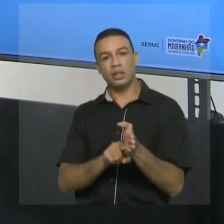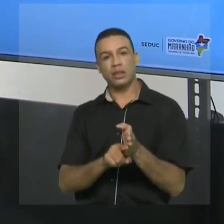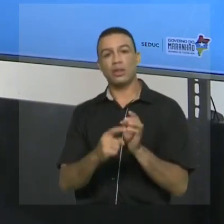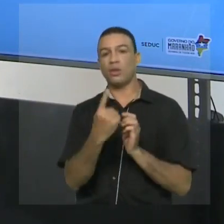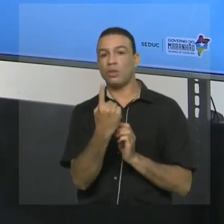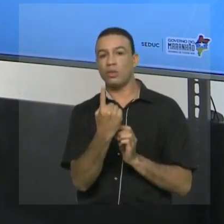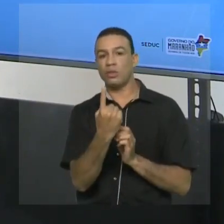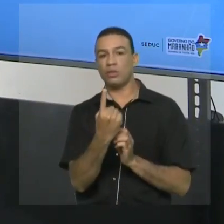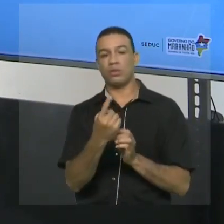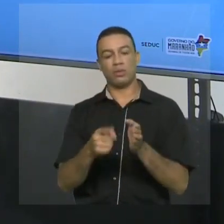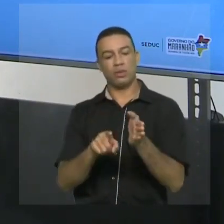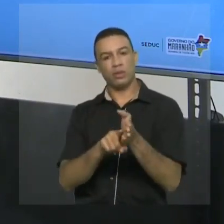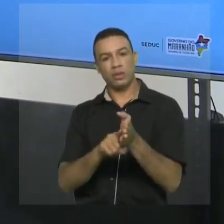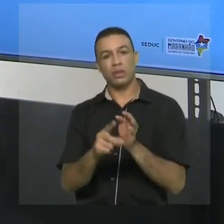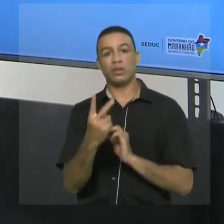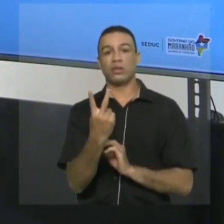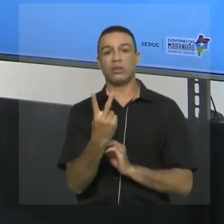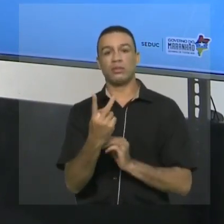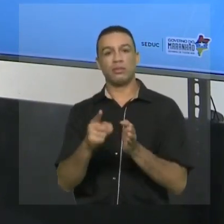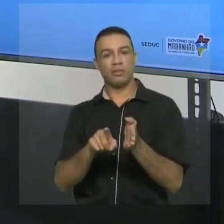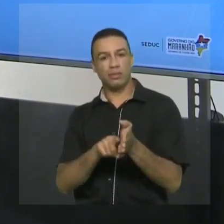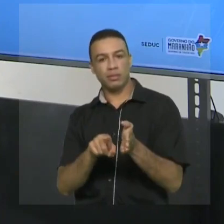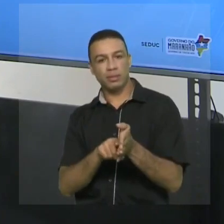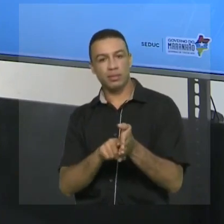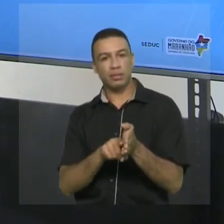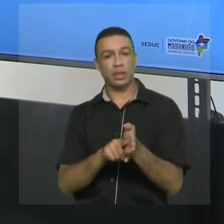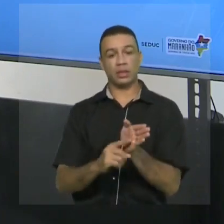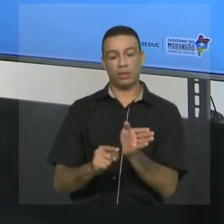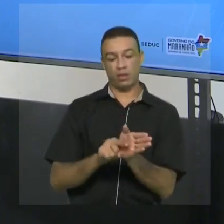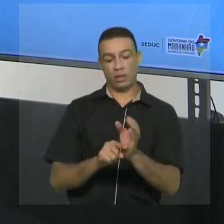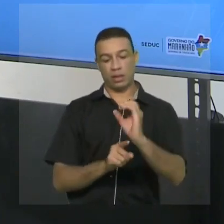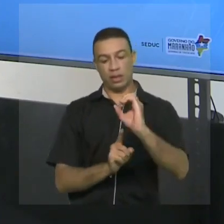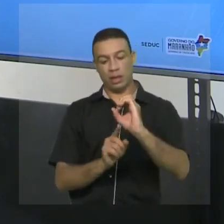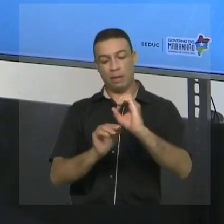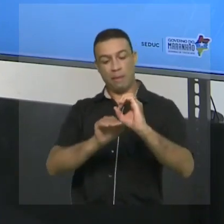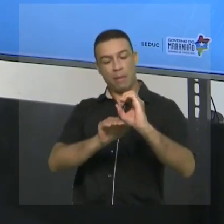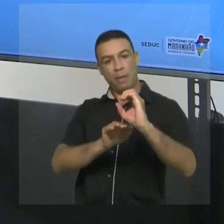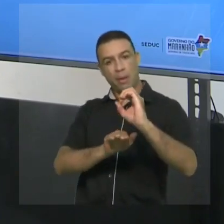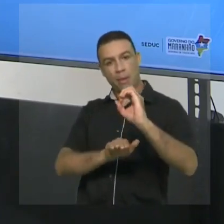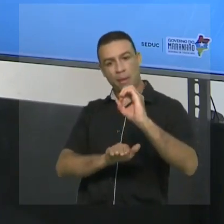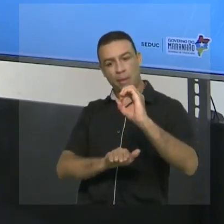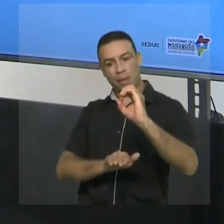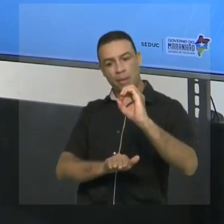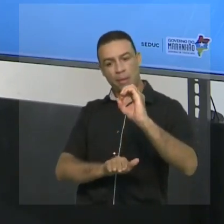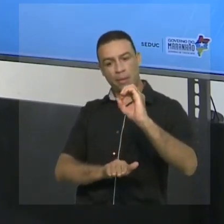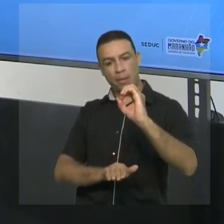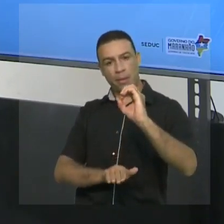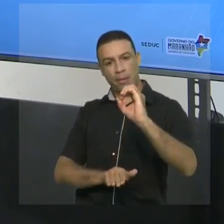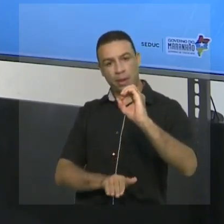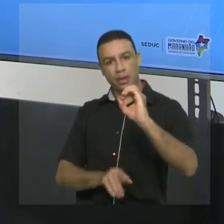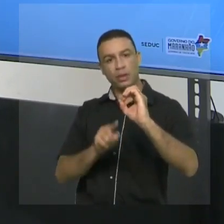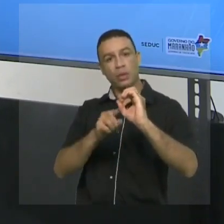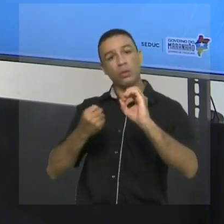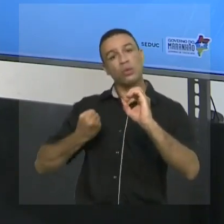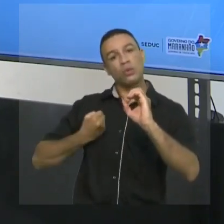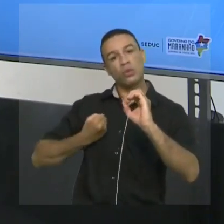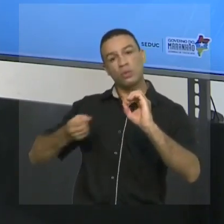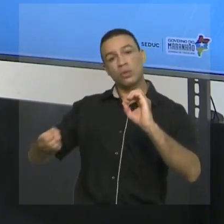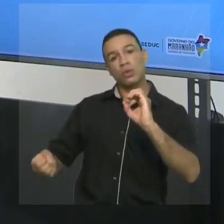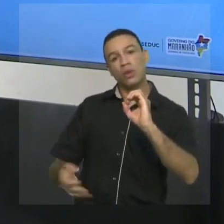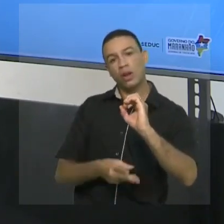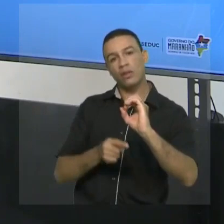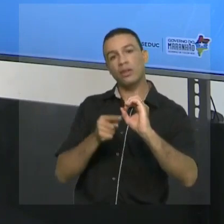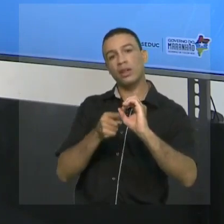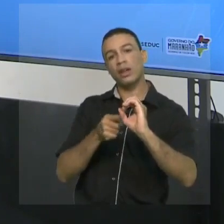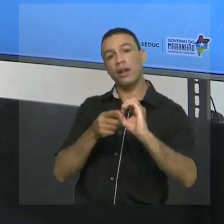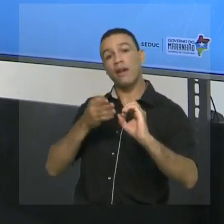dois graus abaixo de zero. E esses valores abaixo de zero, todos são novidades, são números novos em